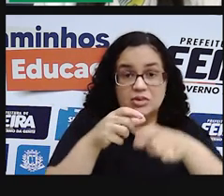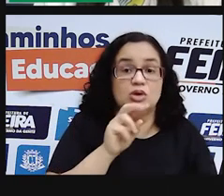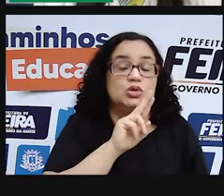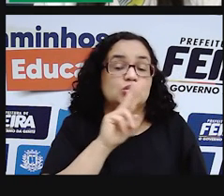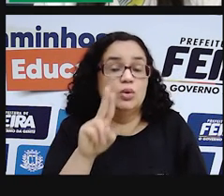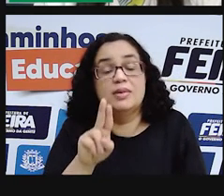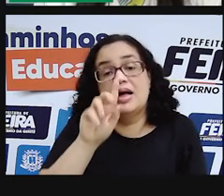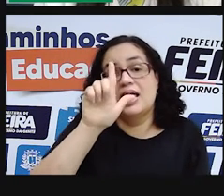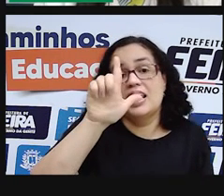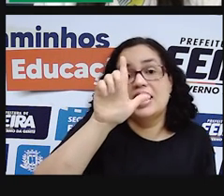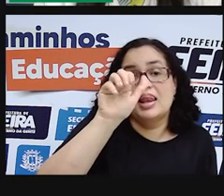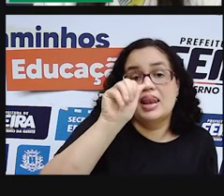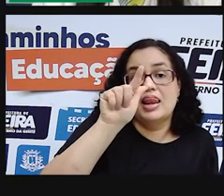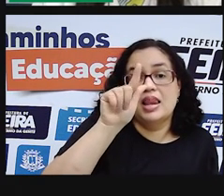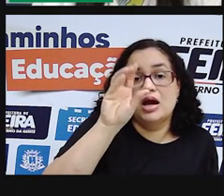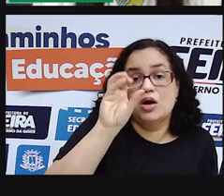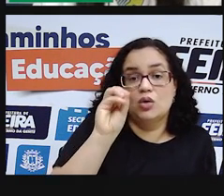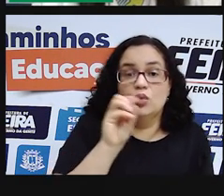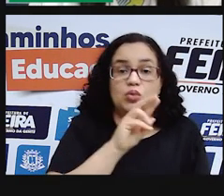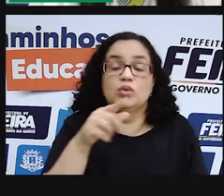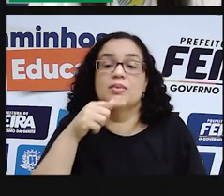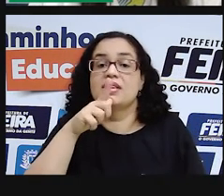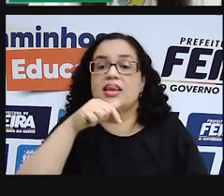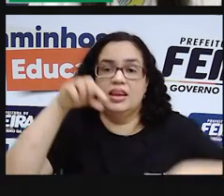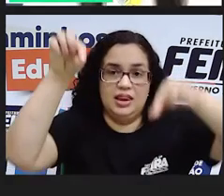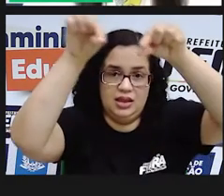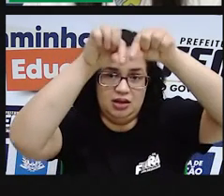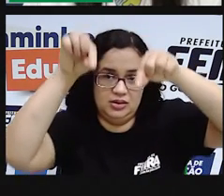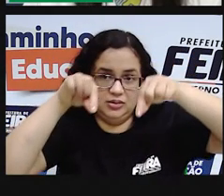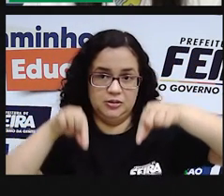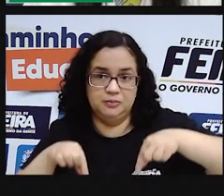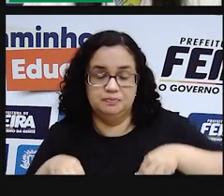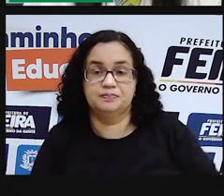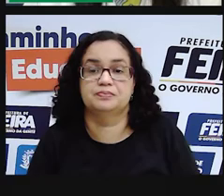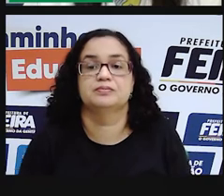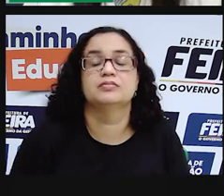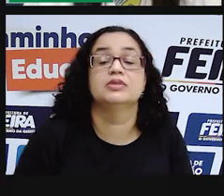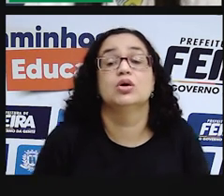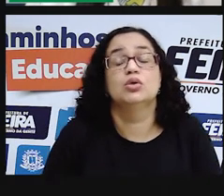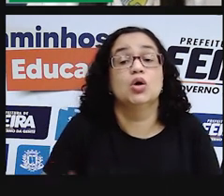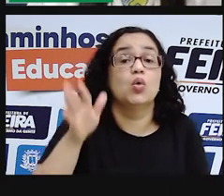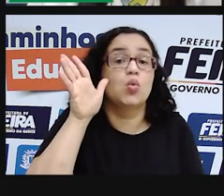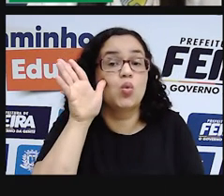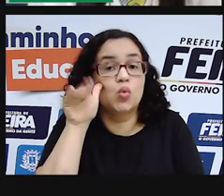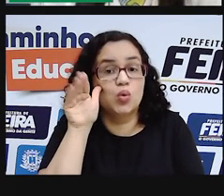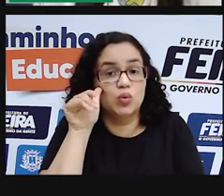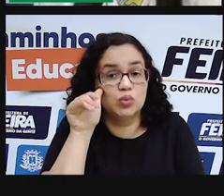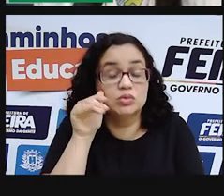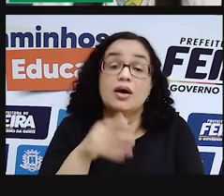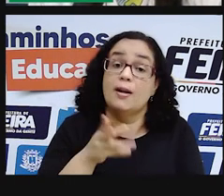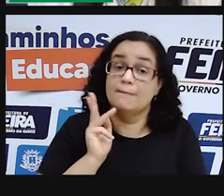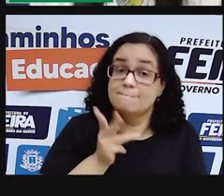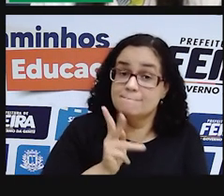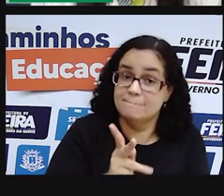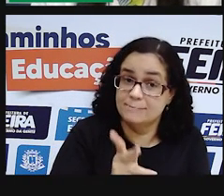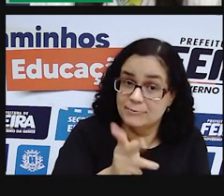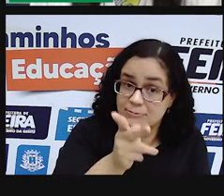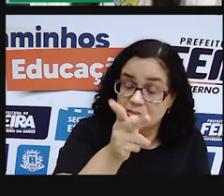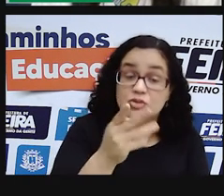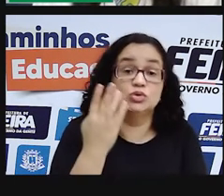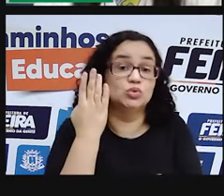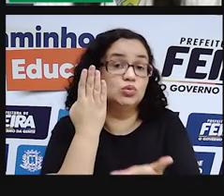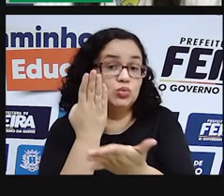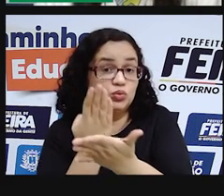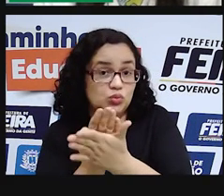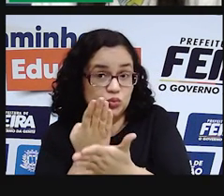não vai chamar de lago, vai chamar de lagoa. E assim, uma outra curiosidade para a gente dar continuidade aos nossos